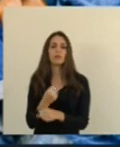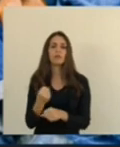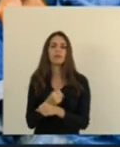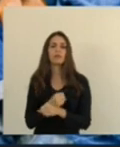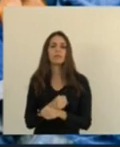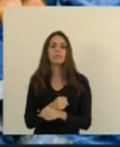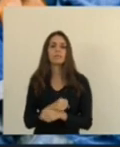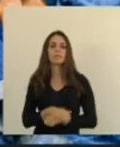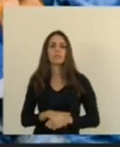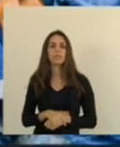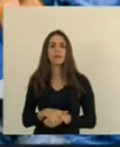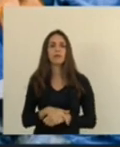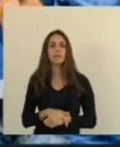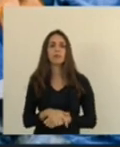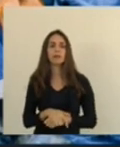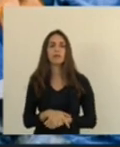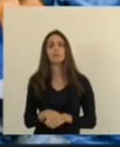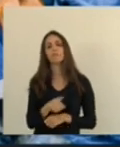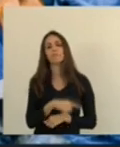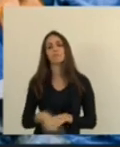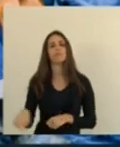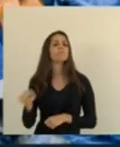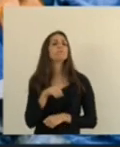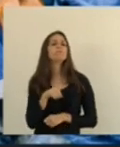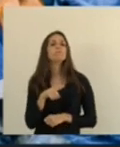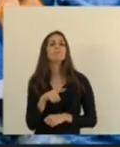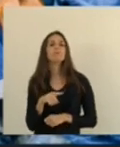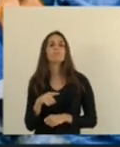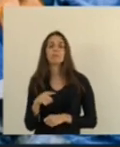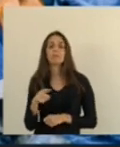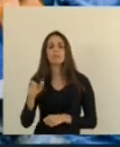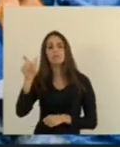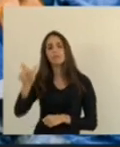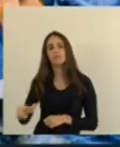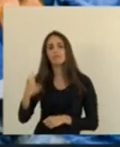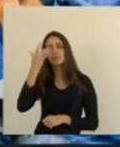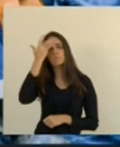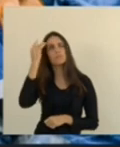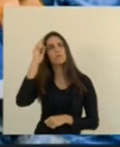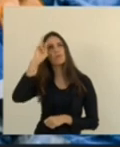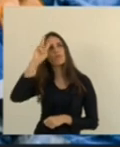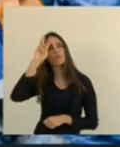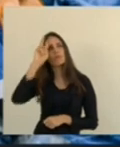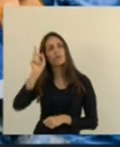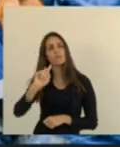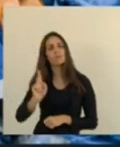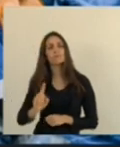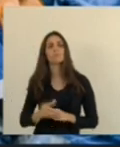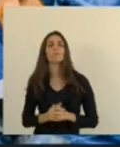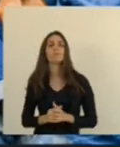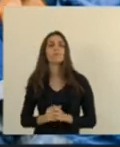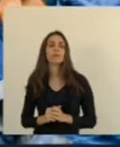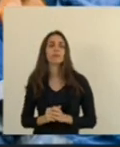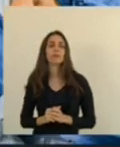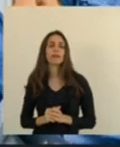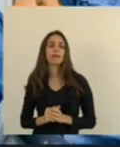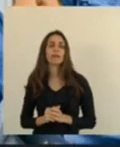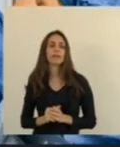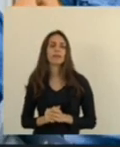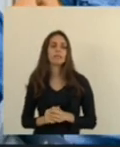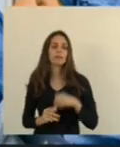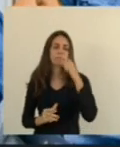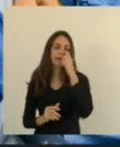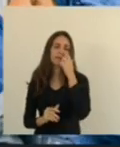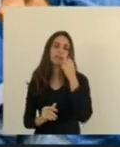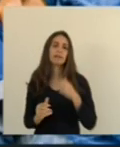As escolas, se não me falha a memória, são 30 escolas, se não me